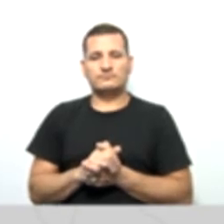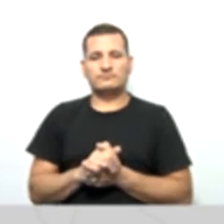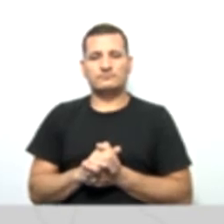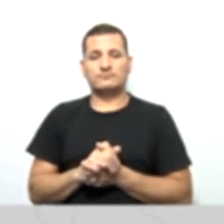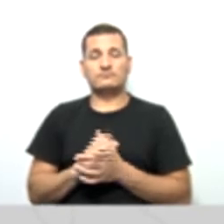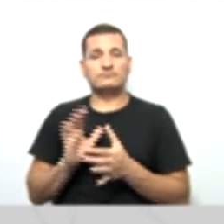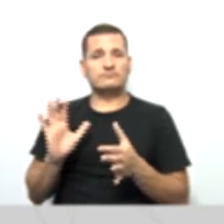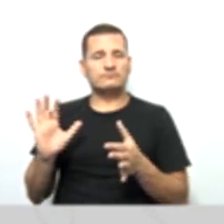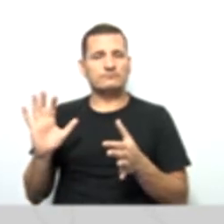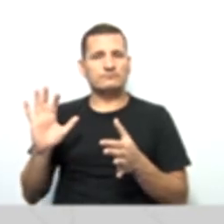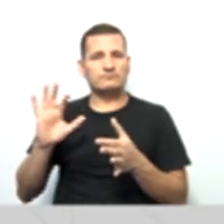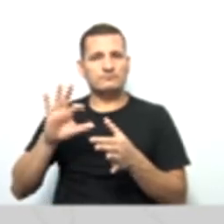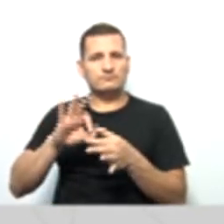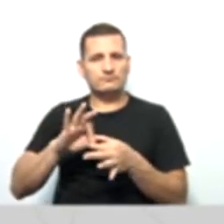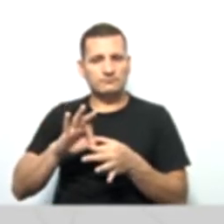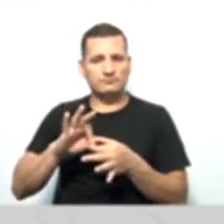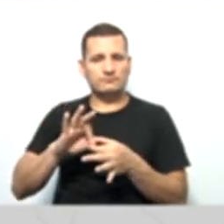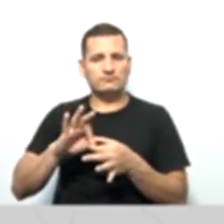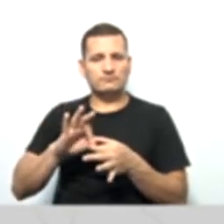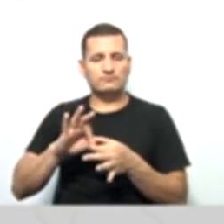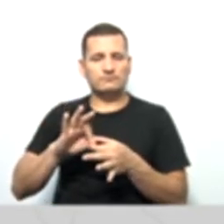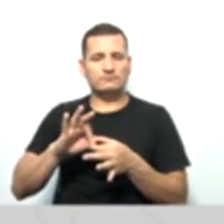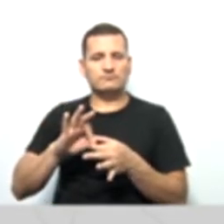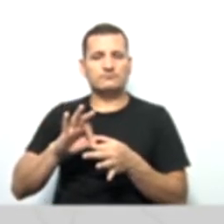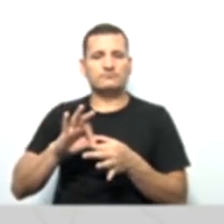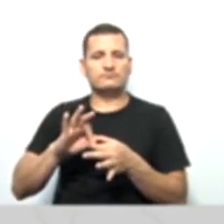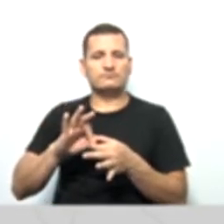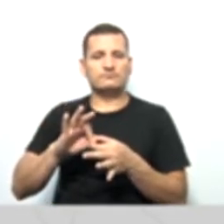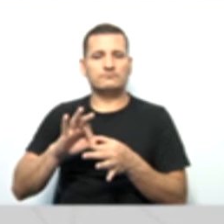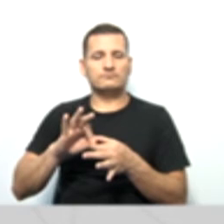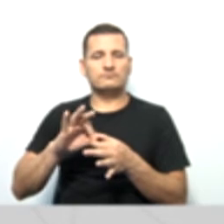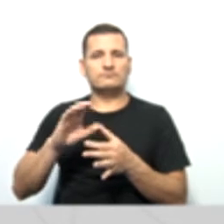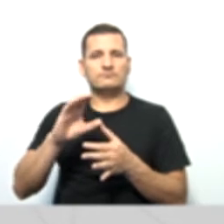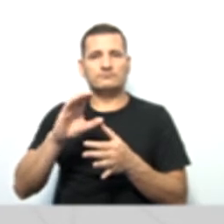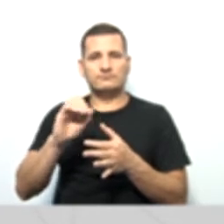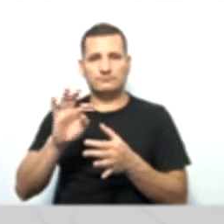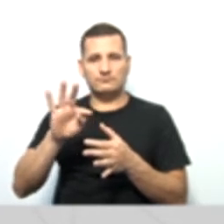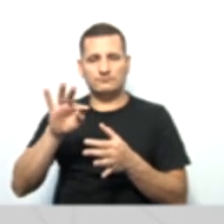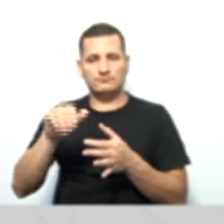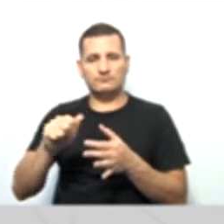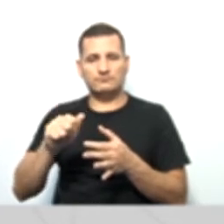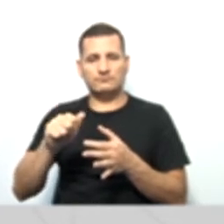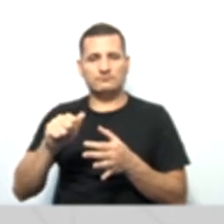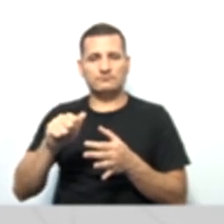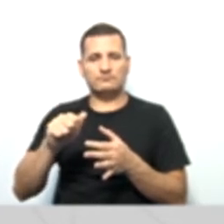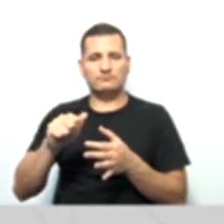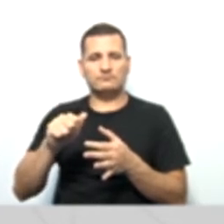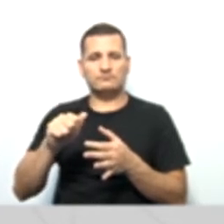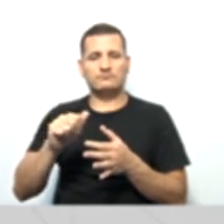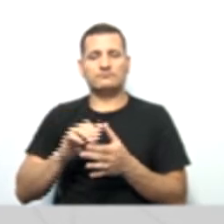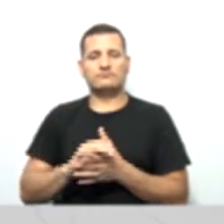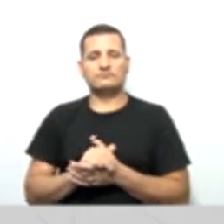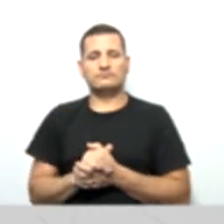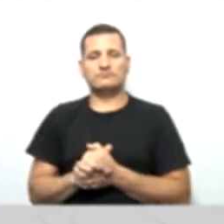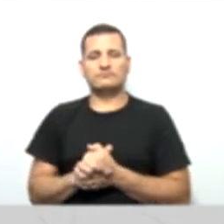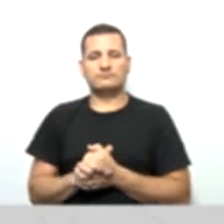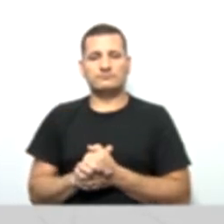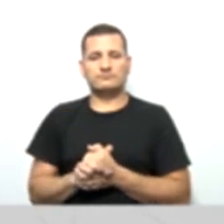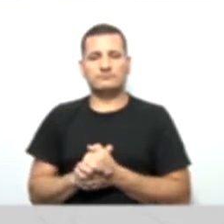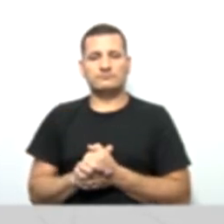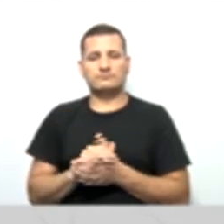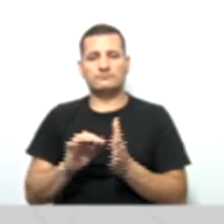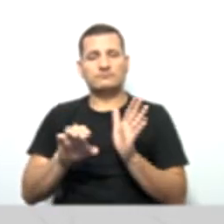integralizando cotas parte do capital social, pelo menos o mínimo estabelecido no